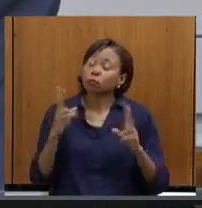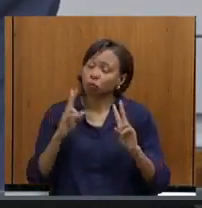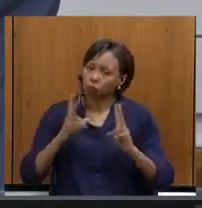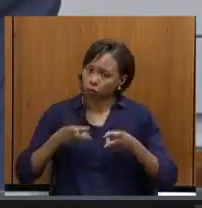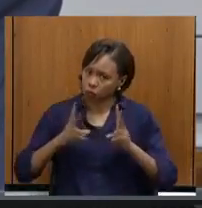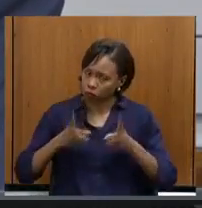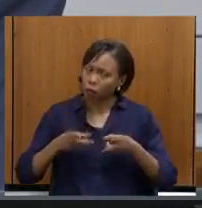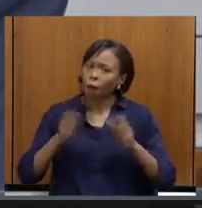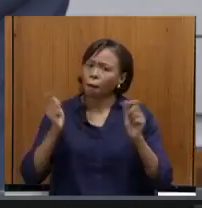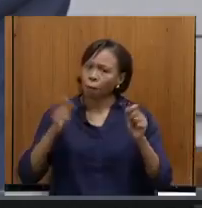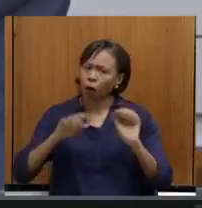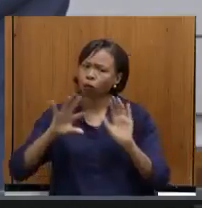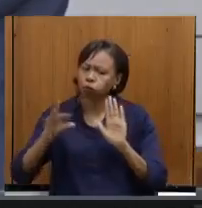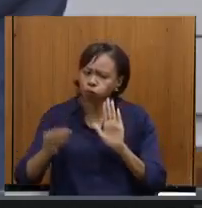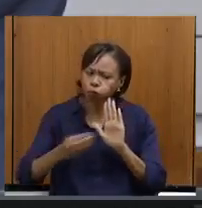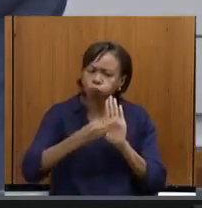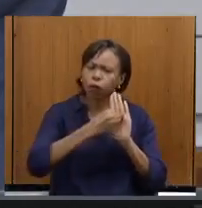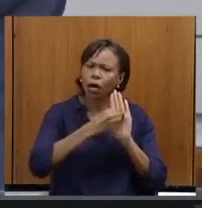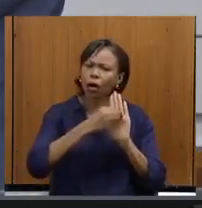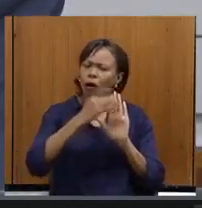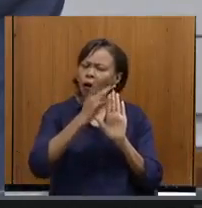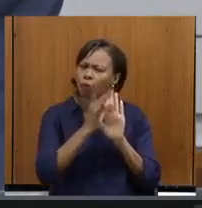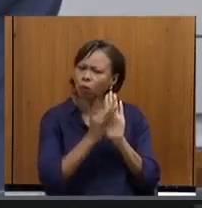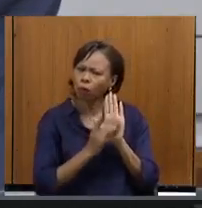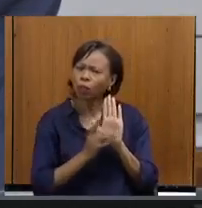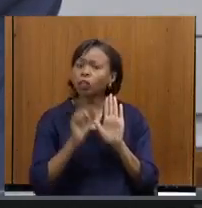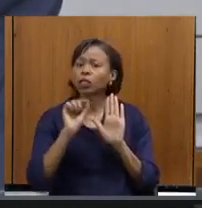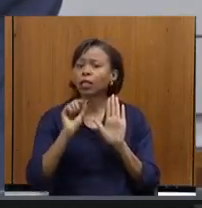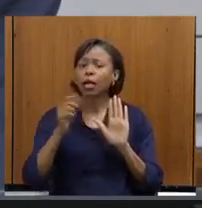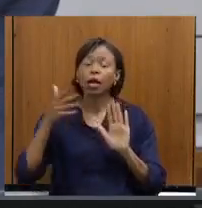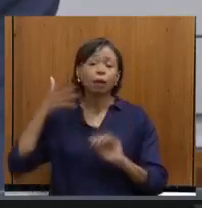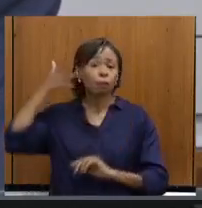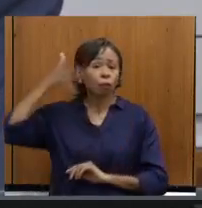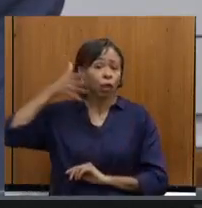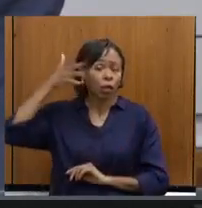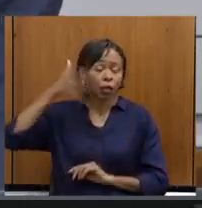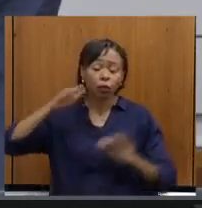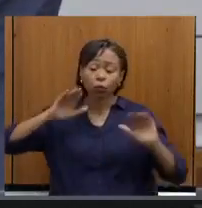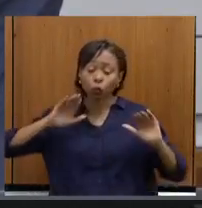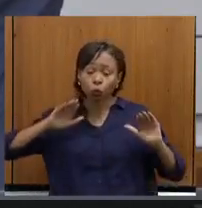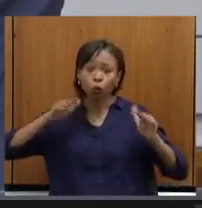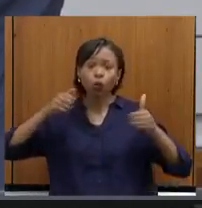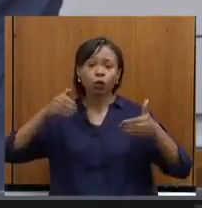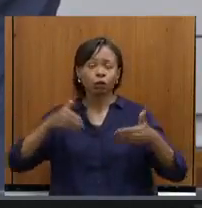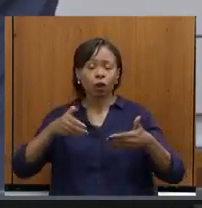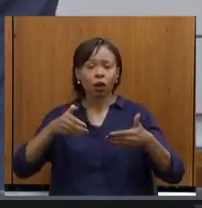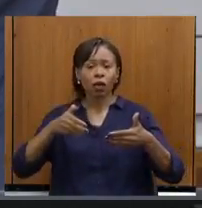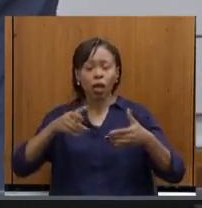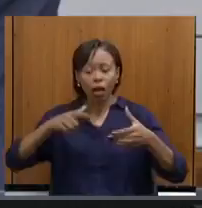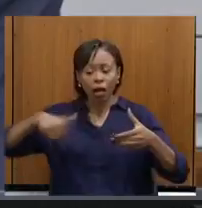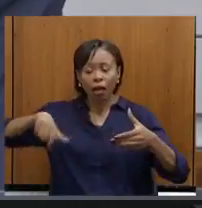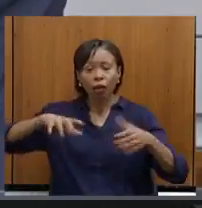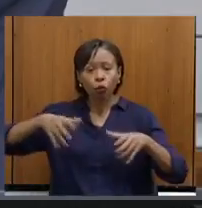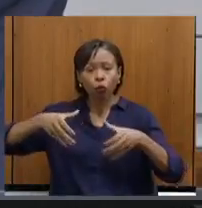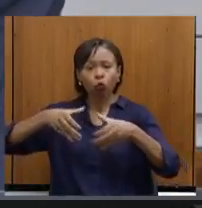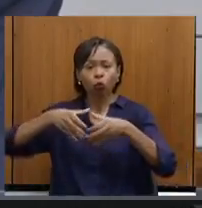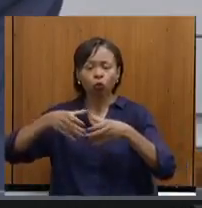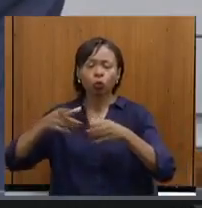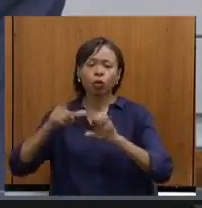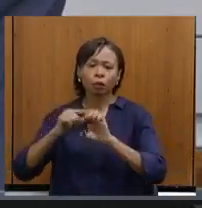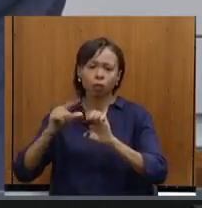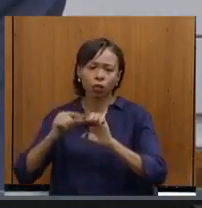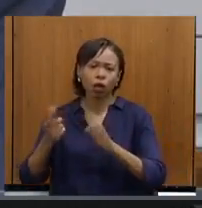colocando na pauta esta questão de uma palestra voltada e direcionada à classe empresarial, às